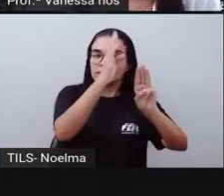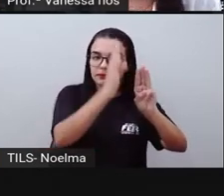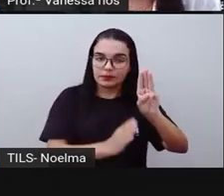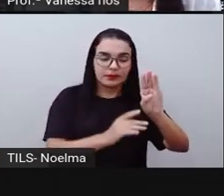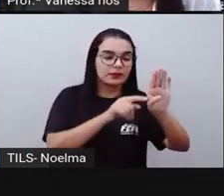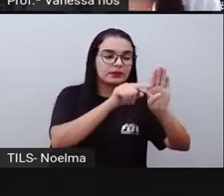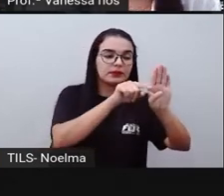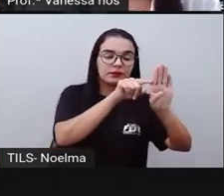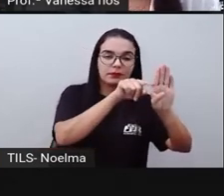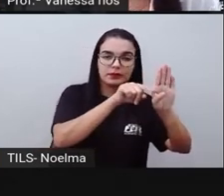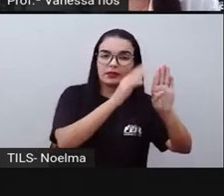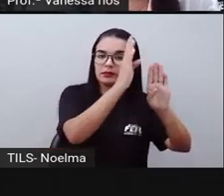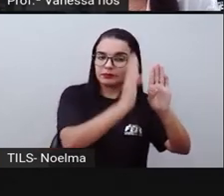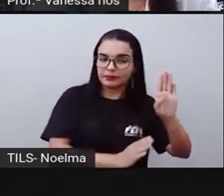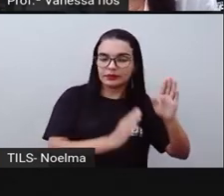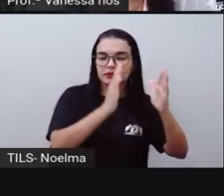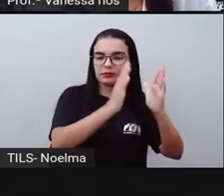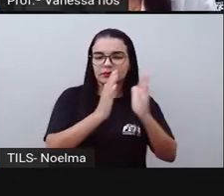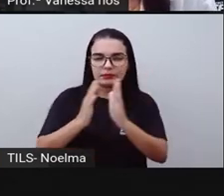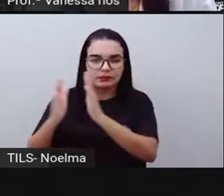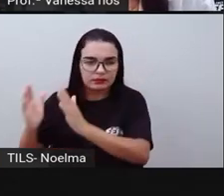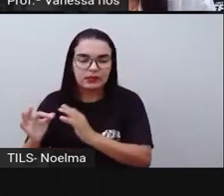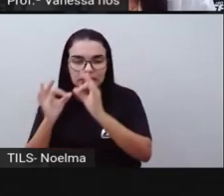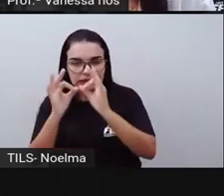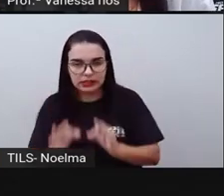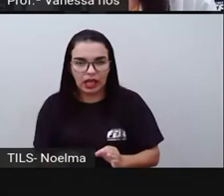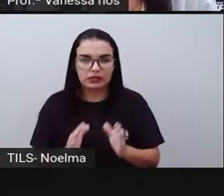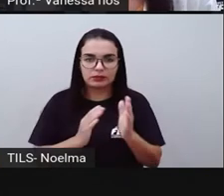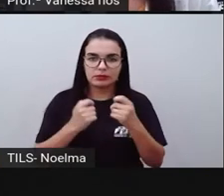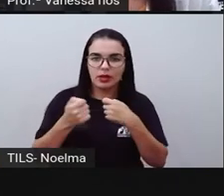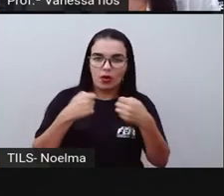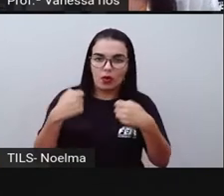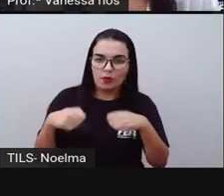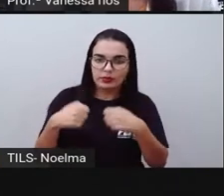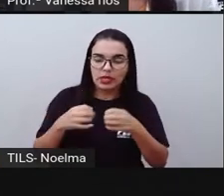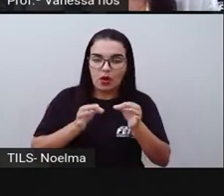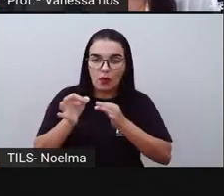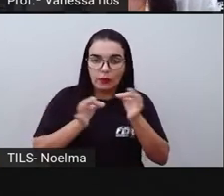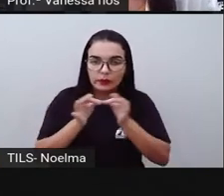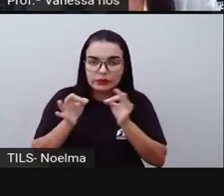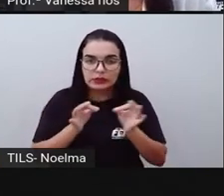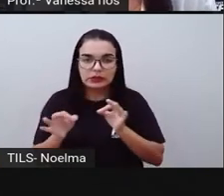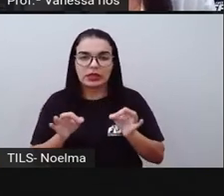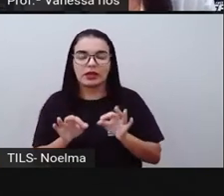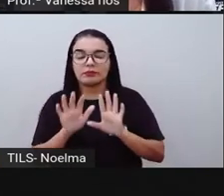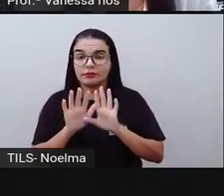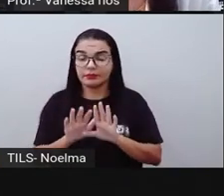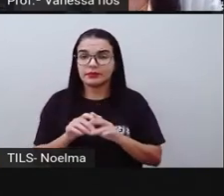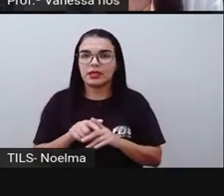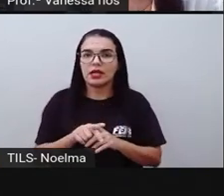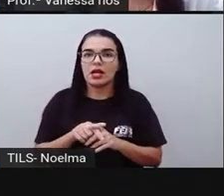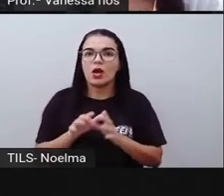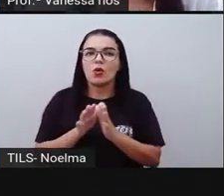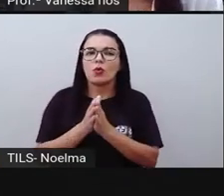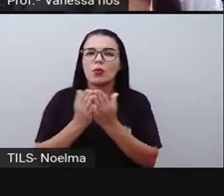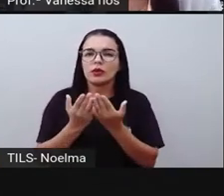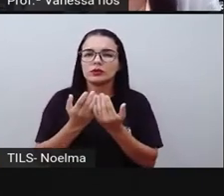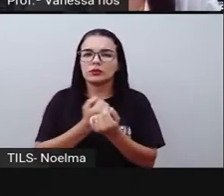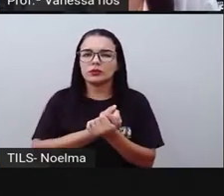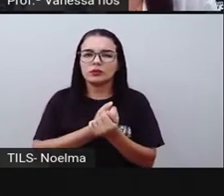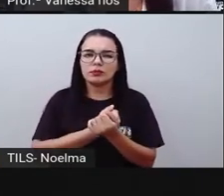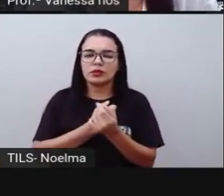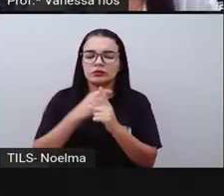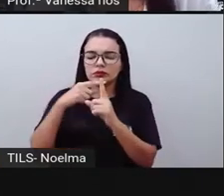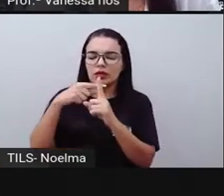centena sobre centena, e assim sucessivamente. Lembra lá que a Pró falou que na adição, o número maior acima do